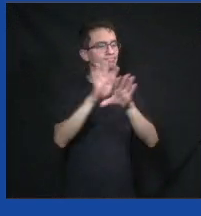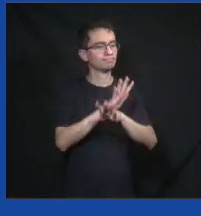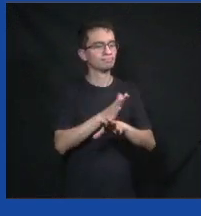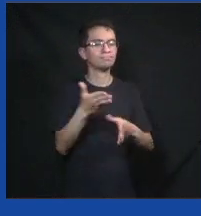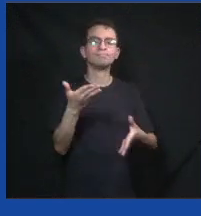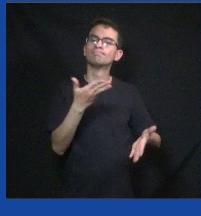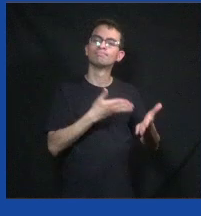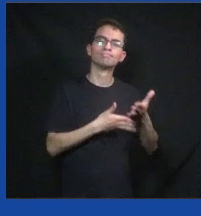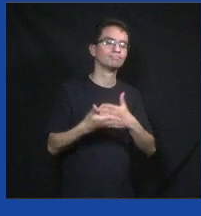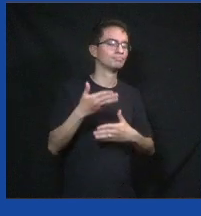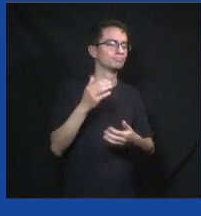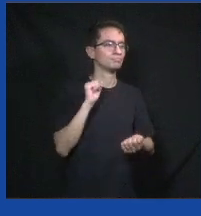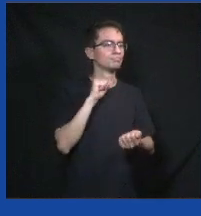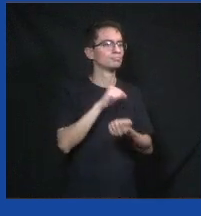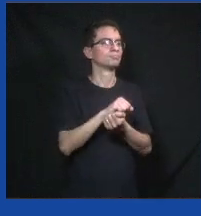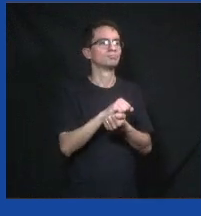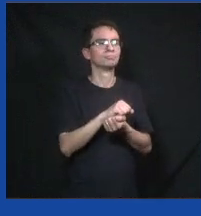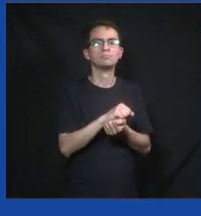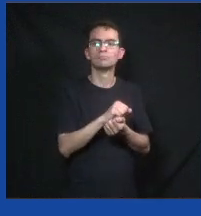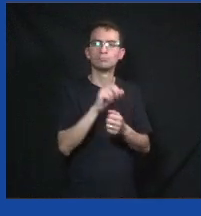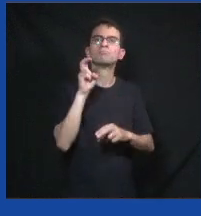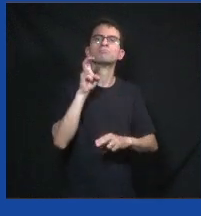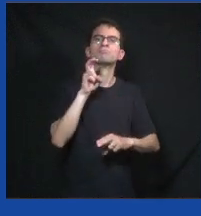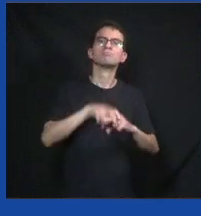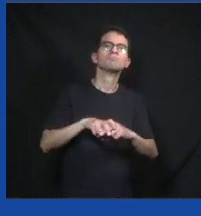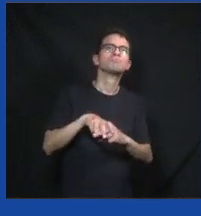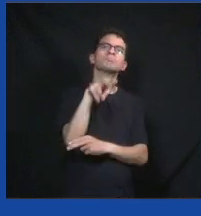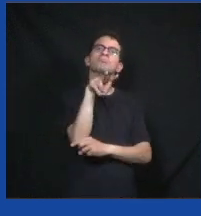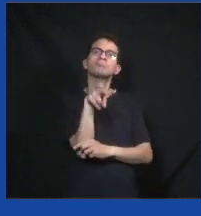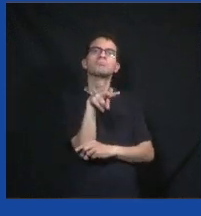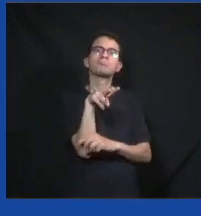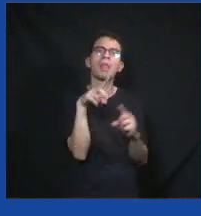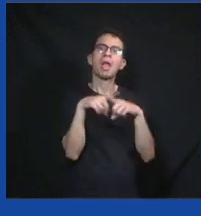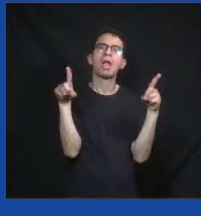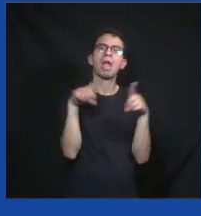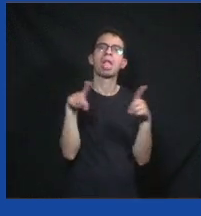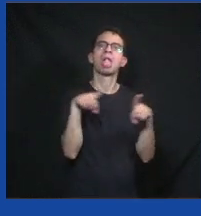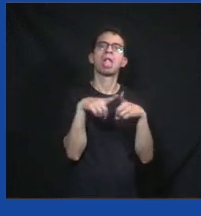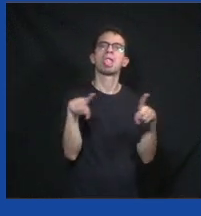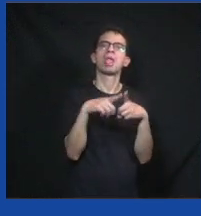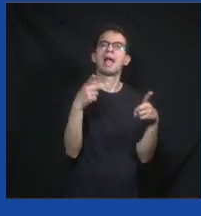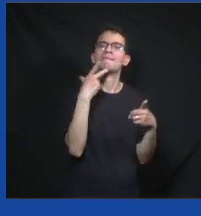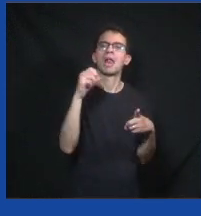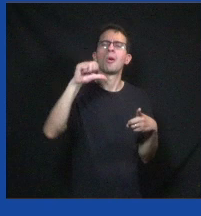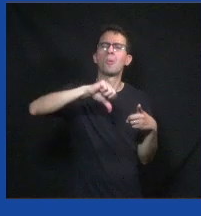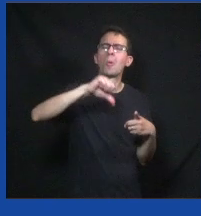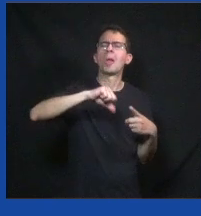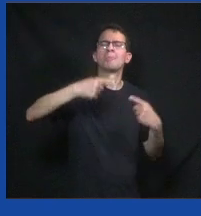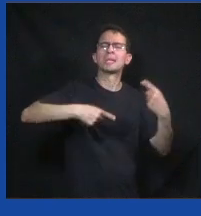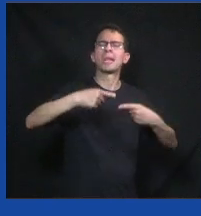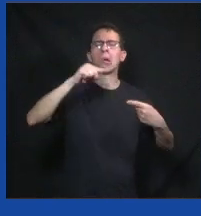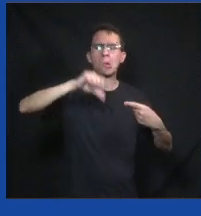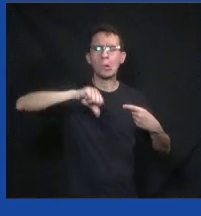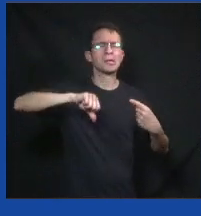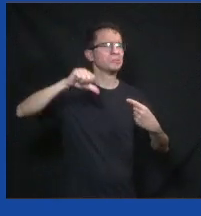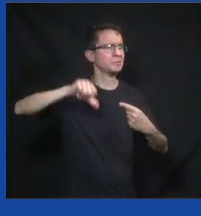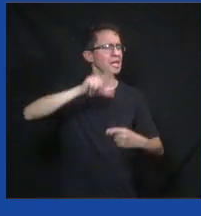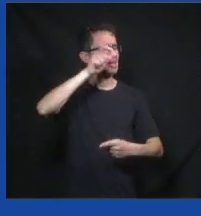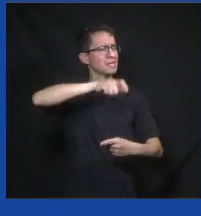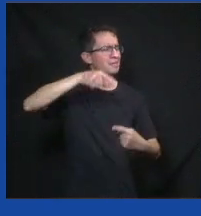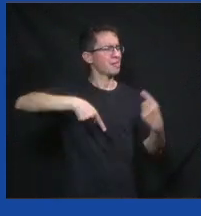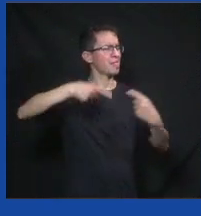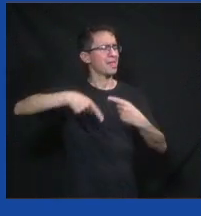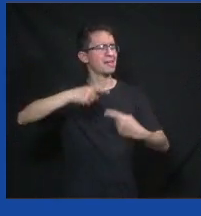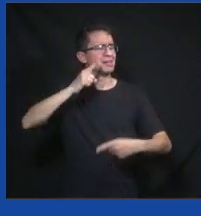Não adianta ficar sentado na sua cadeira, no seu sofá, reclamando sobre política é ruim, tal político é ruim. A gente